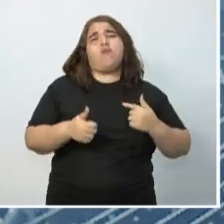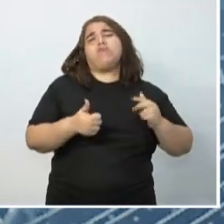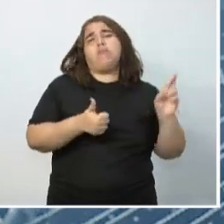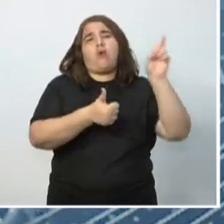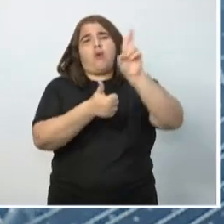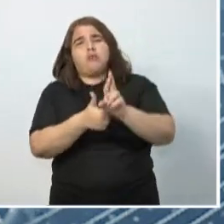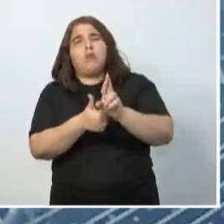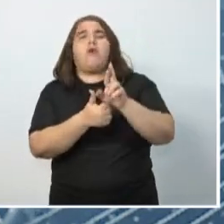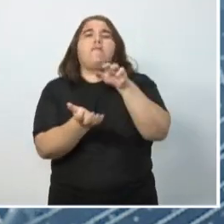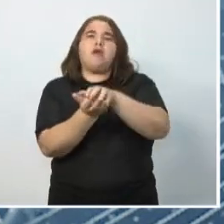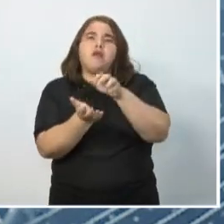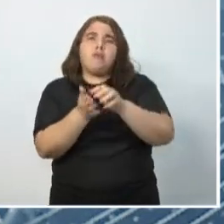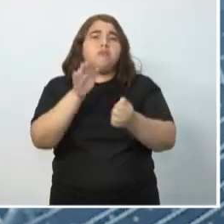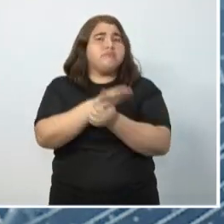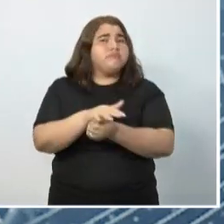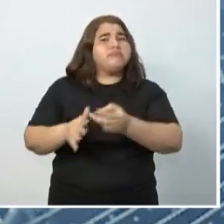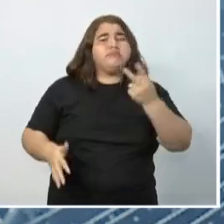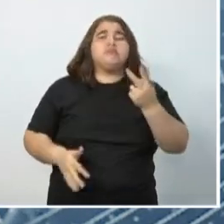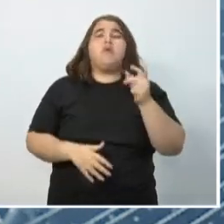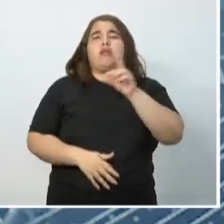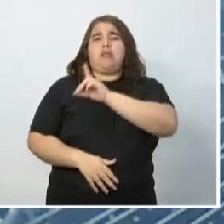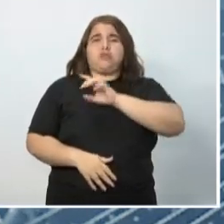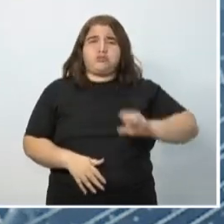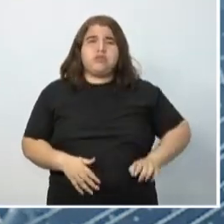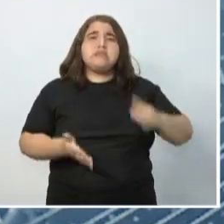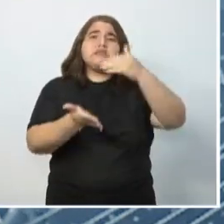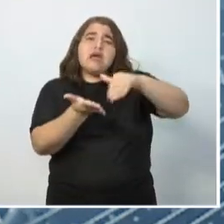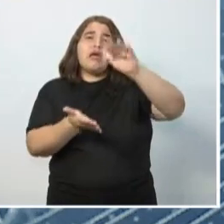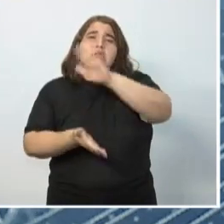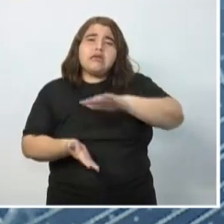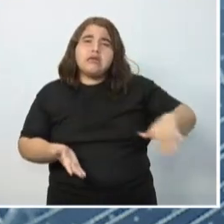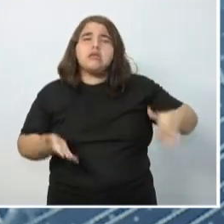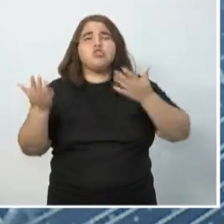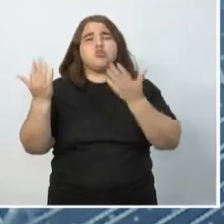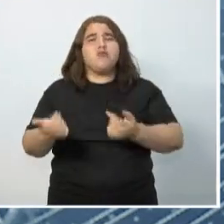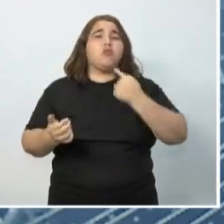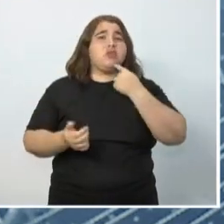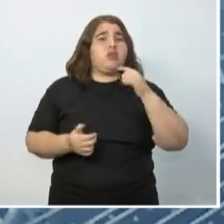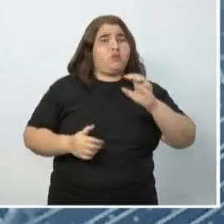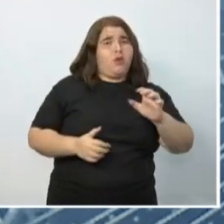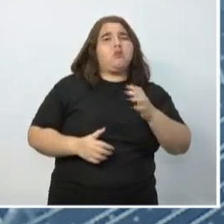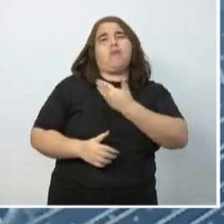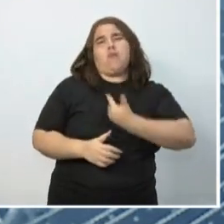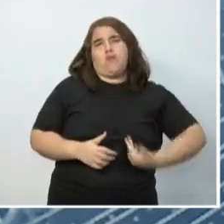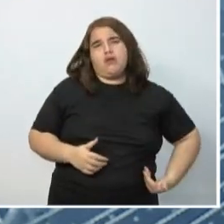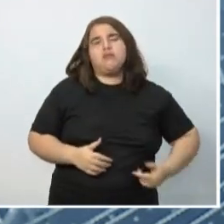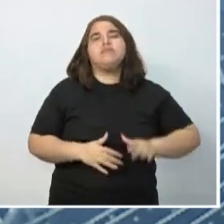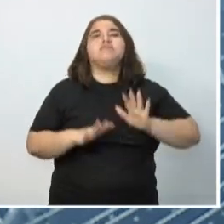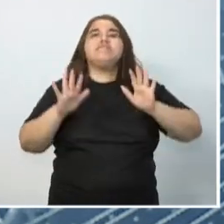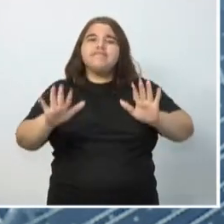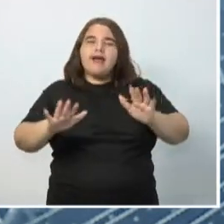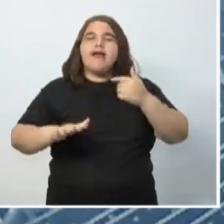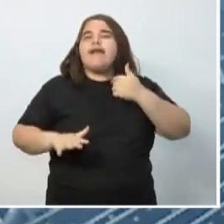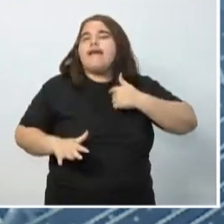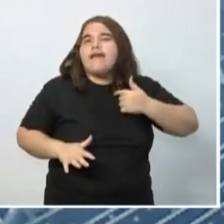Pernambuco, fui eleita duas vezes deputada estadual, secretária de Criança e Juventude do governo Eduardo Campos, mas consegui mesmo